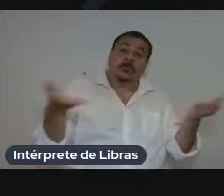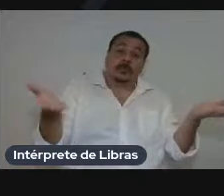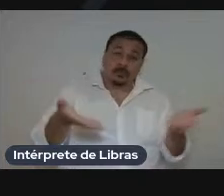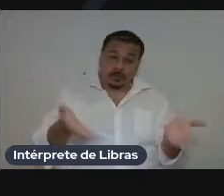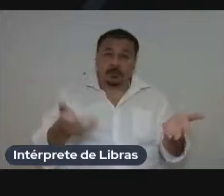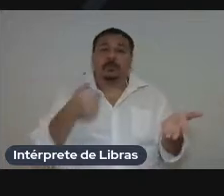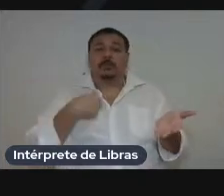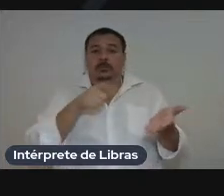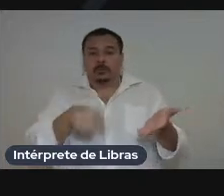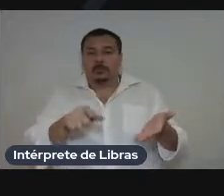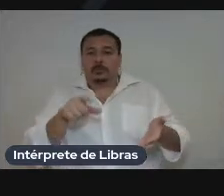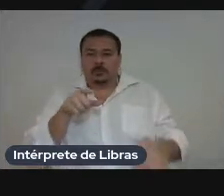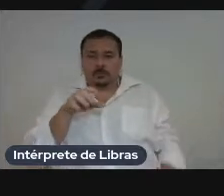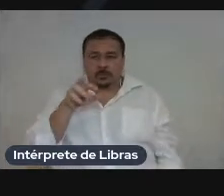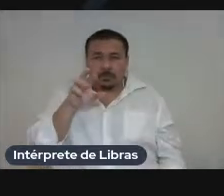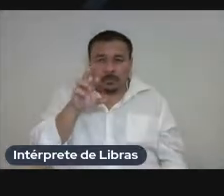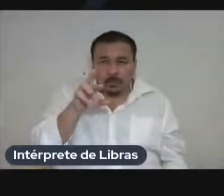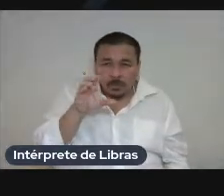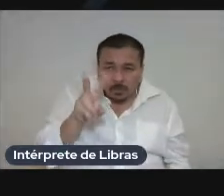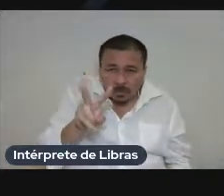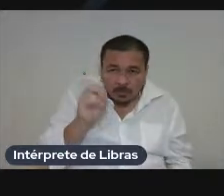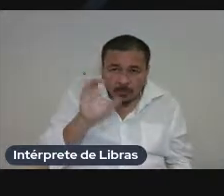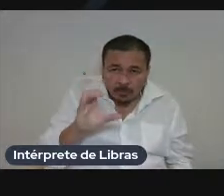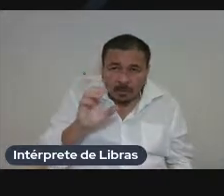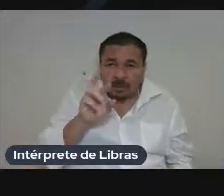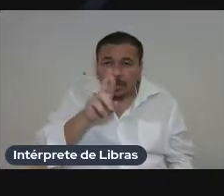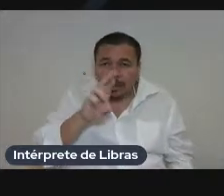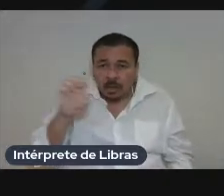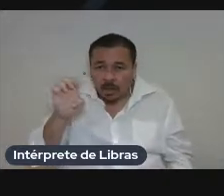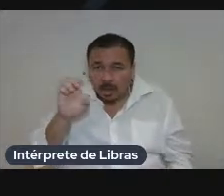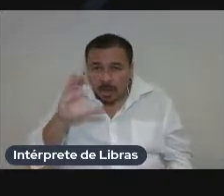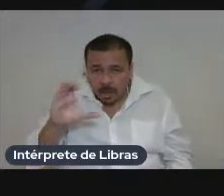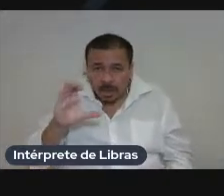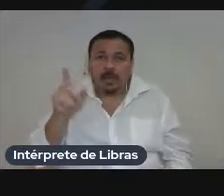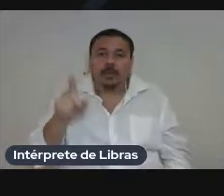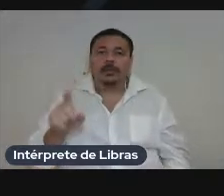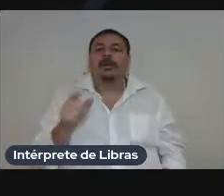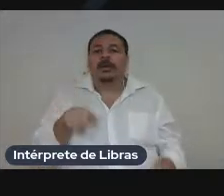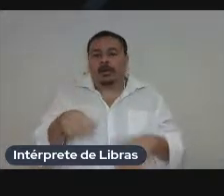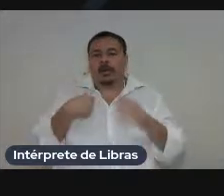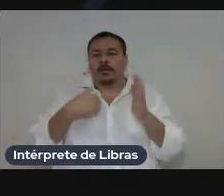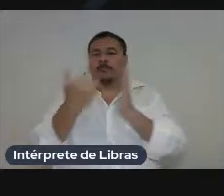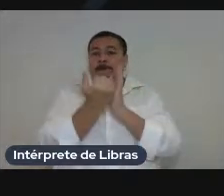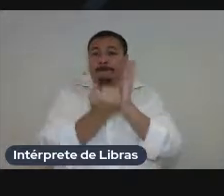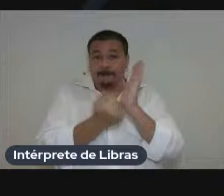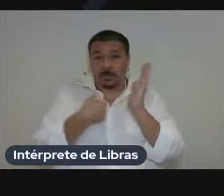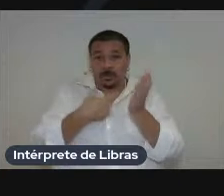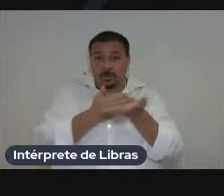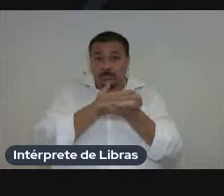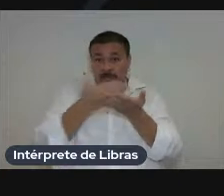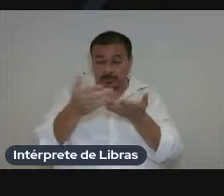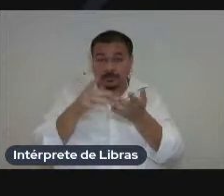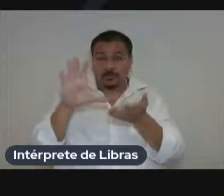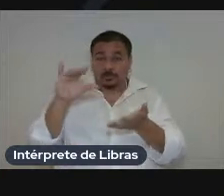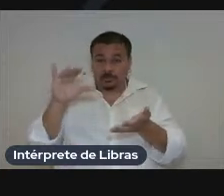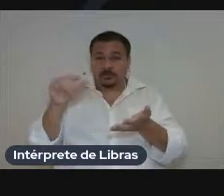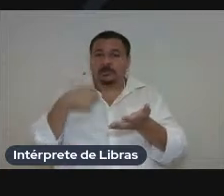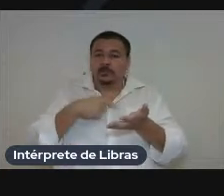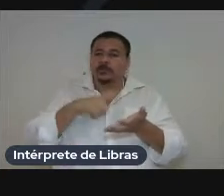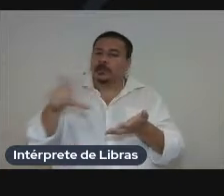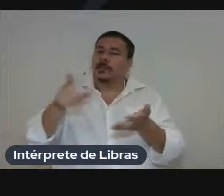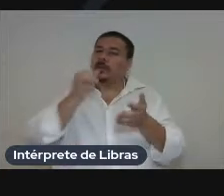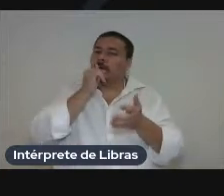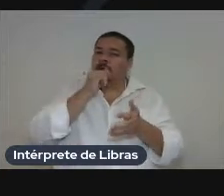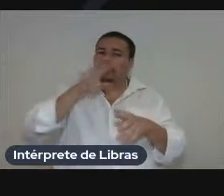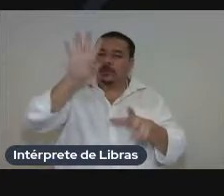vocreck ao nosso vocabulário aqui do projeto de iniciação científica aqui está um excerto da tela de edição da